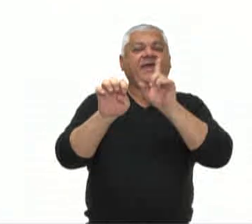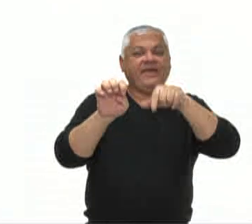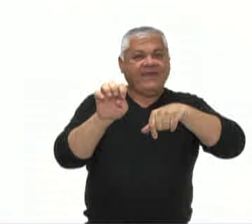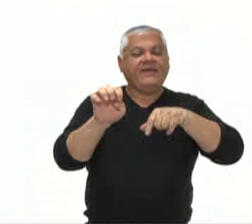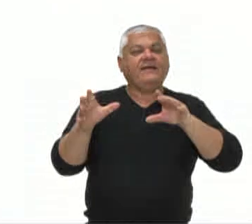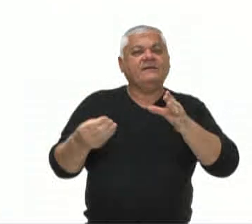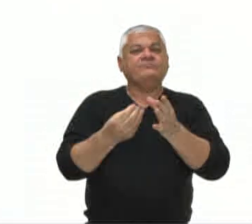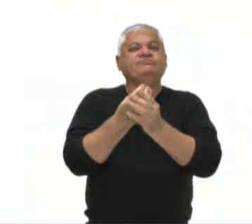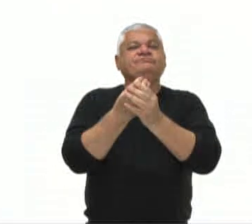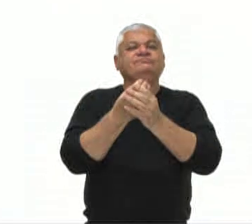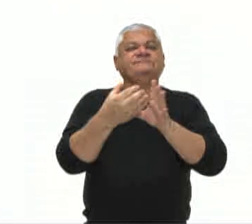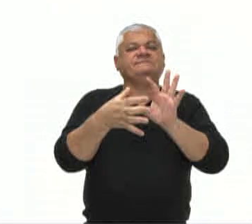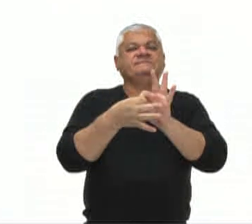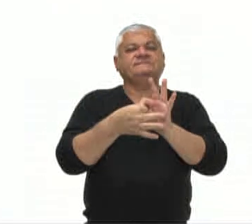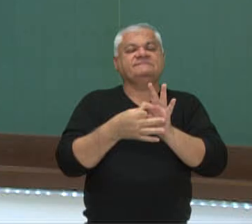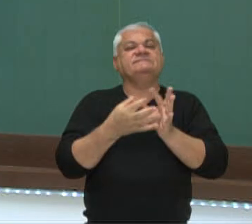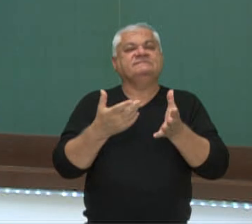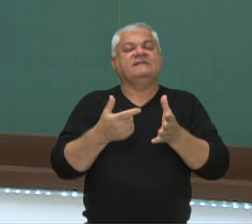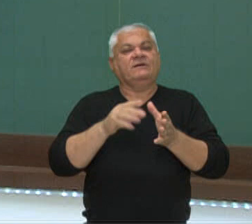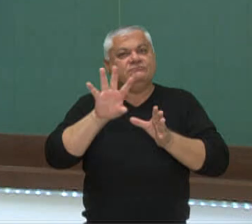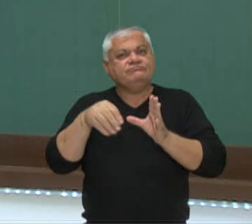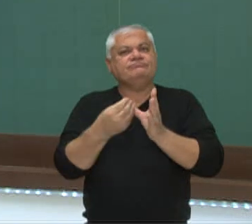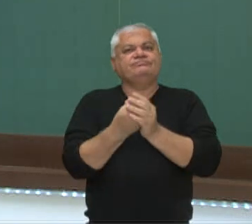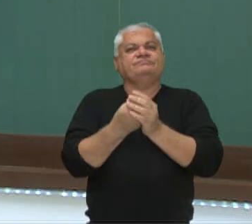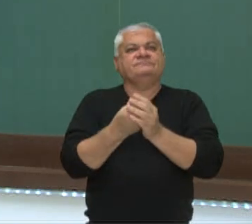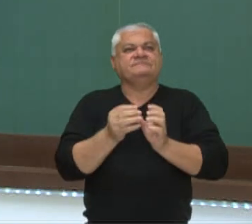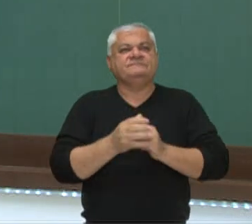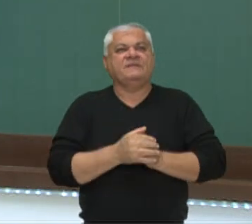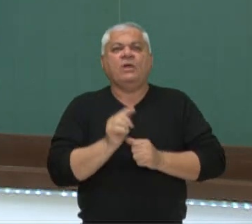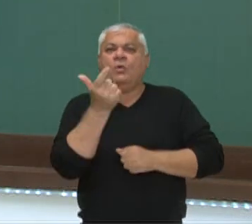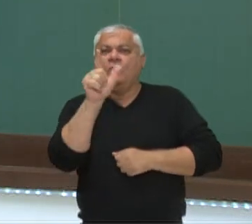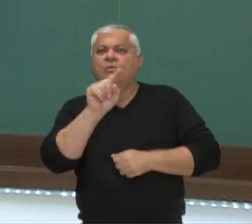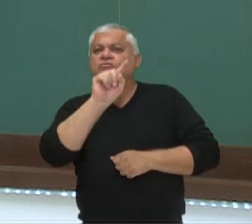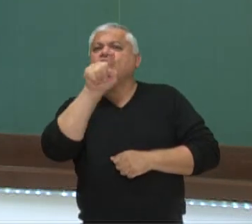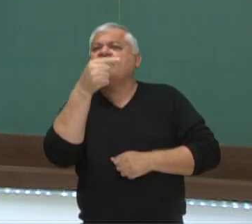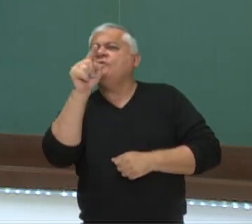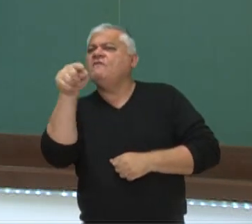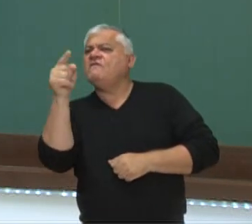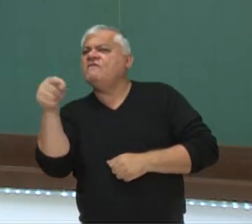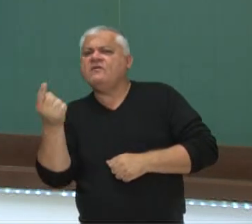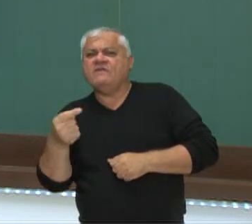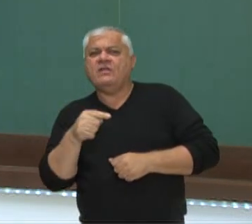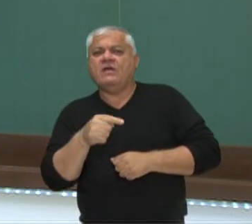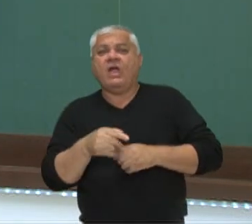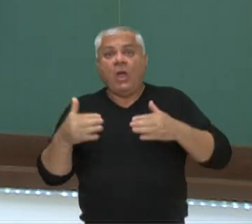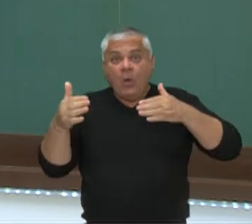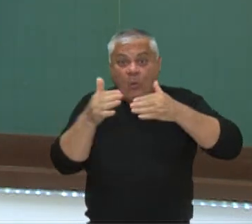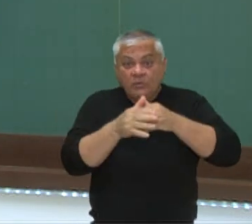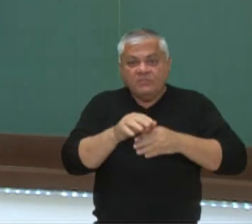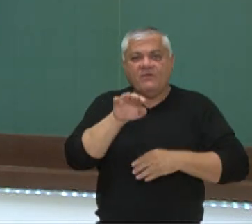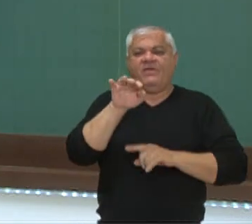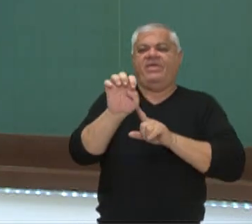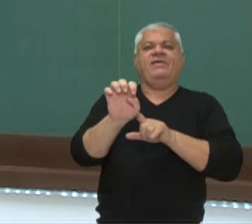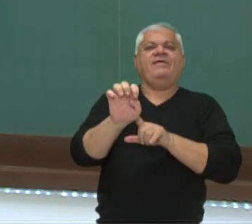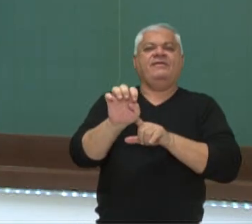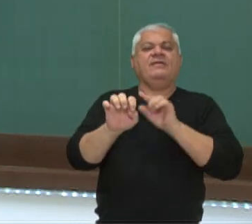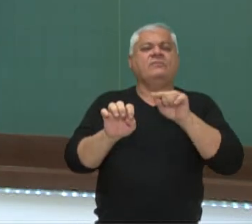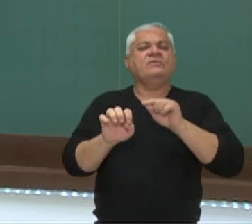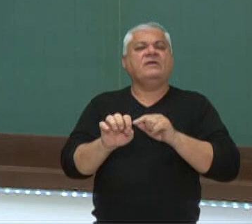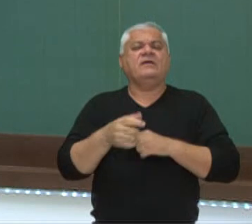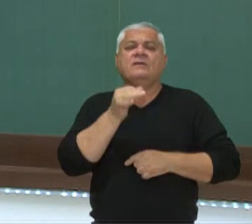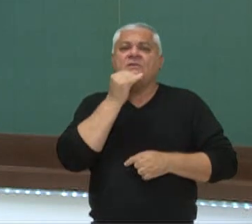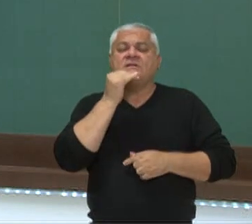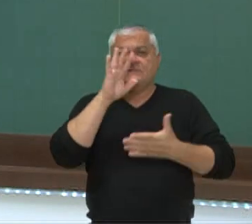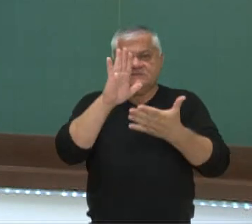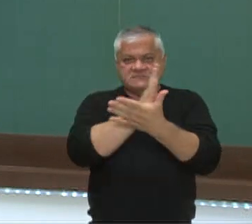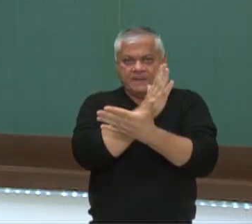adição de ideia, acrescenta algo. As outras, nós temos vírgulas. Isso indica que, quando eu tenho